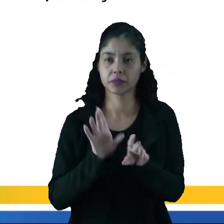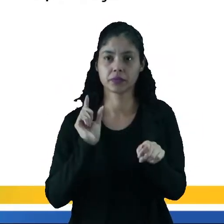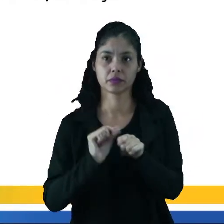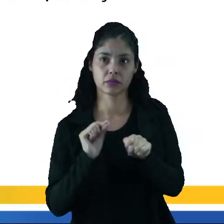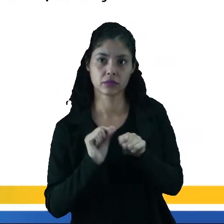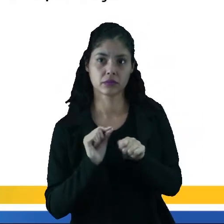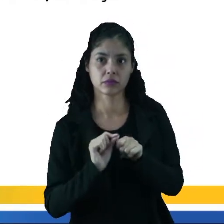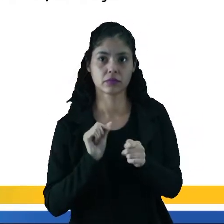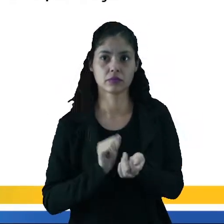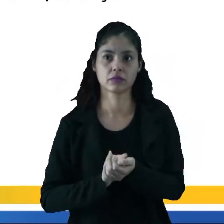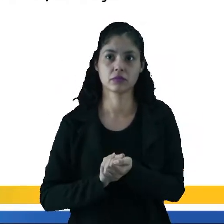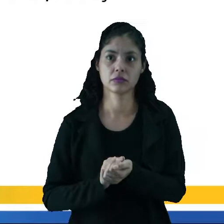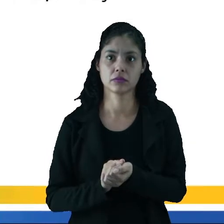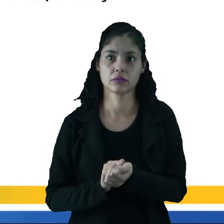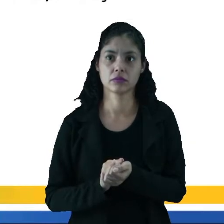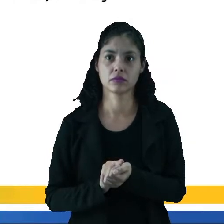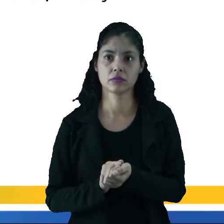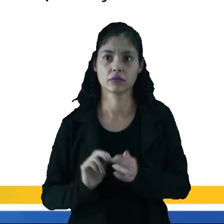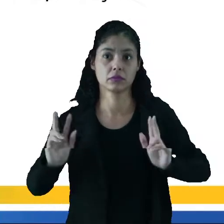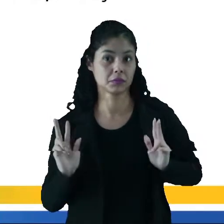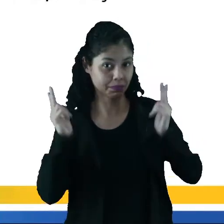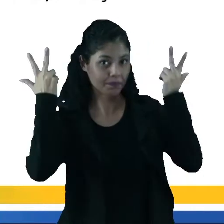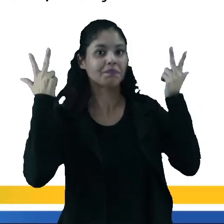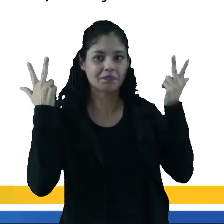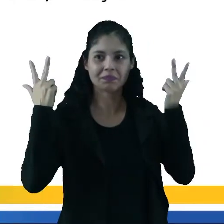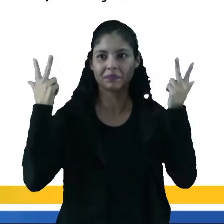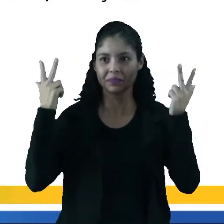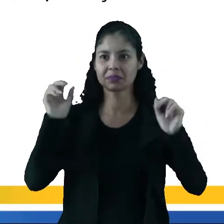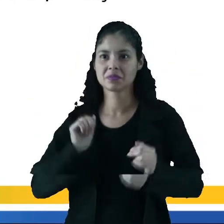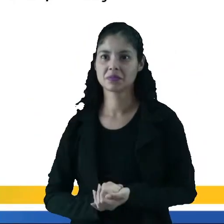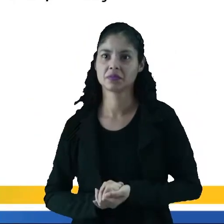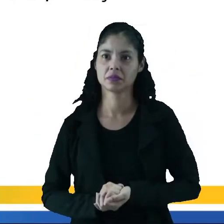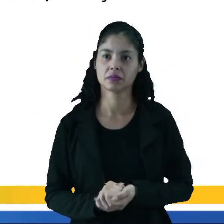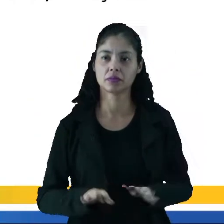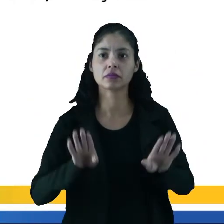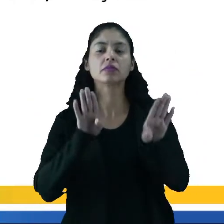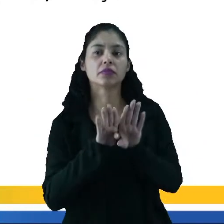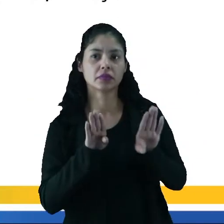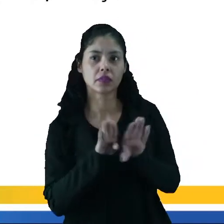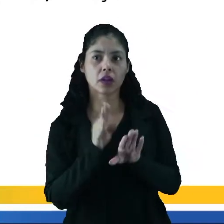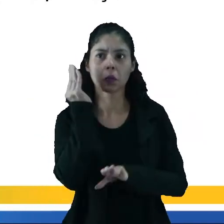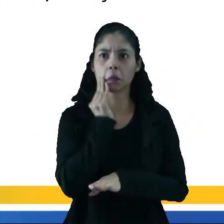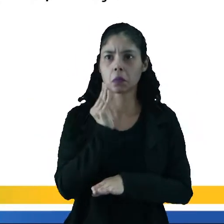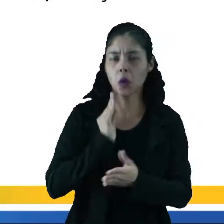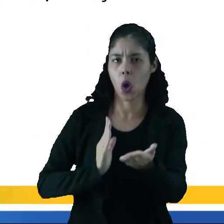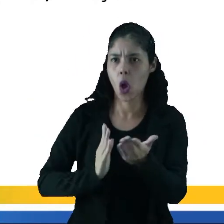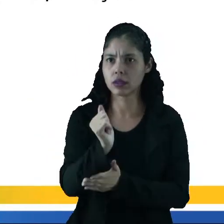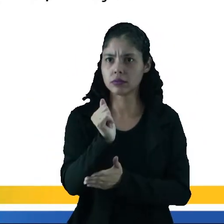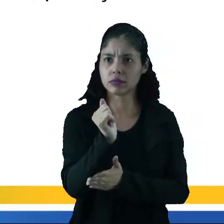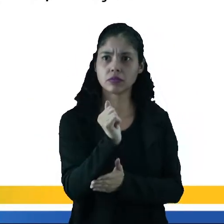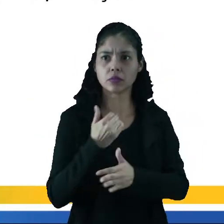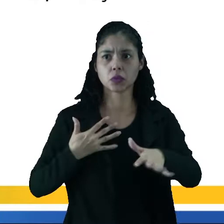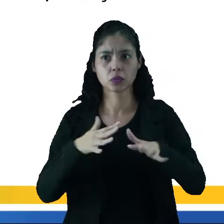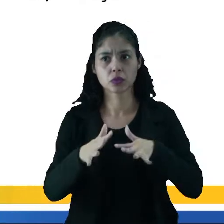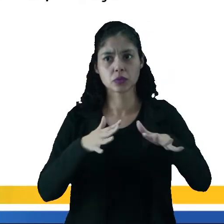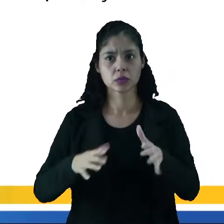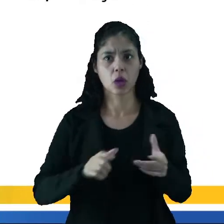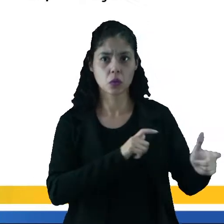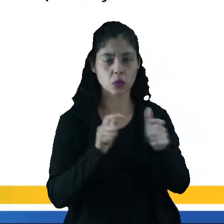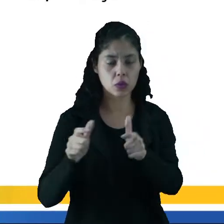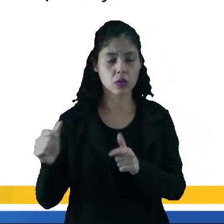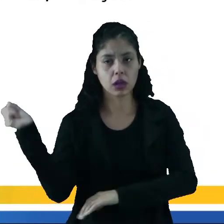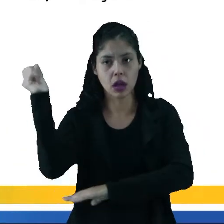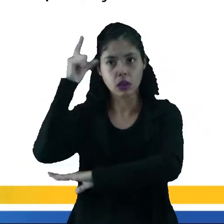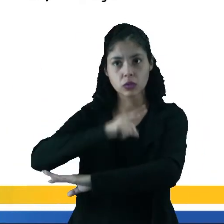também iriam se atirar nessa aventura, tentando conquistar a forma, o movimento, o